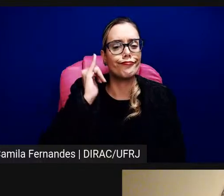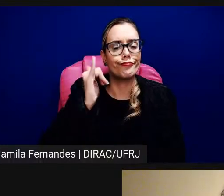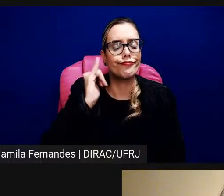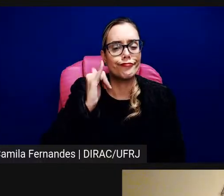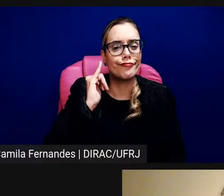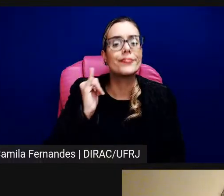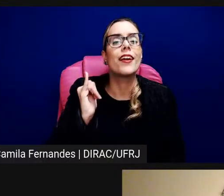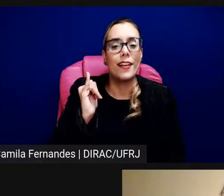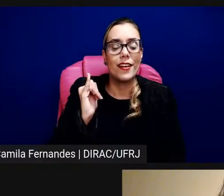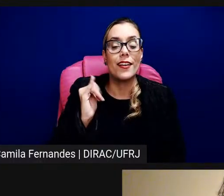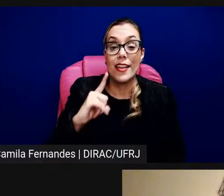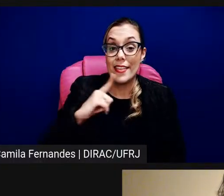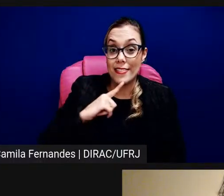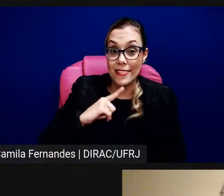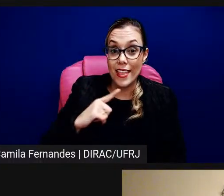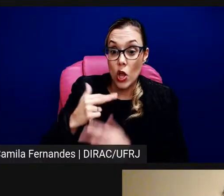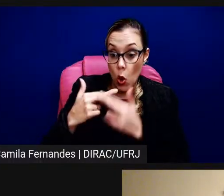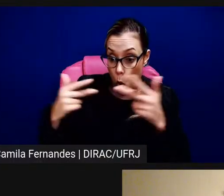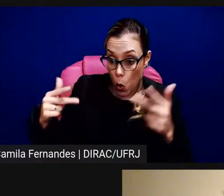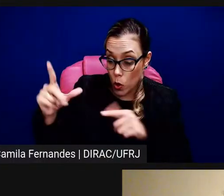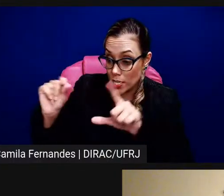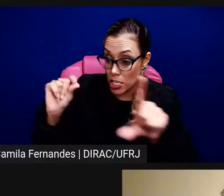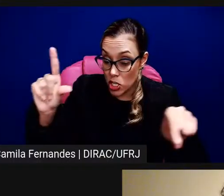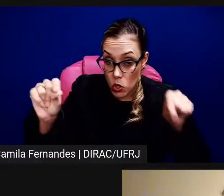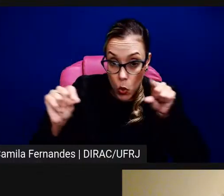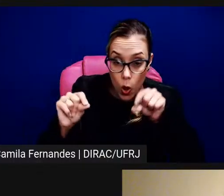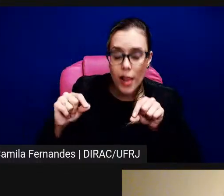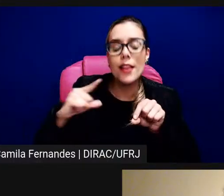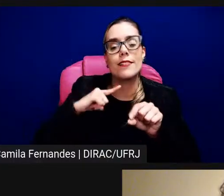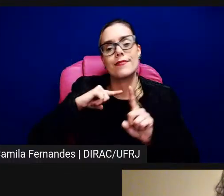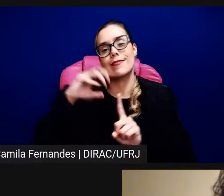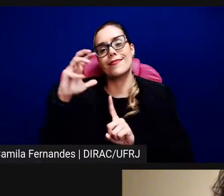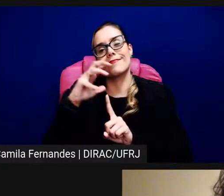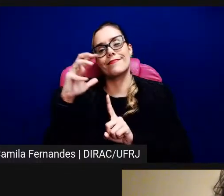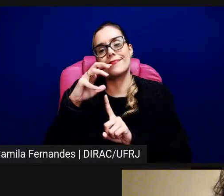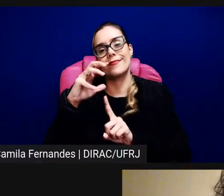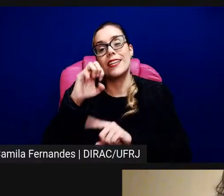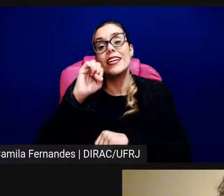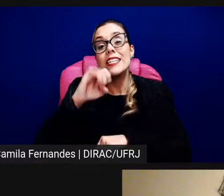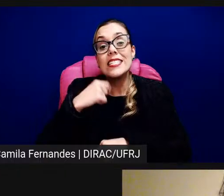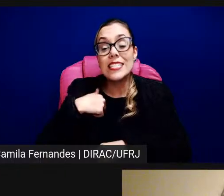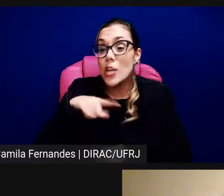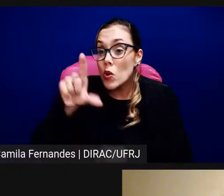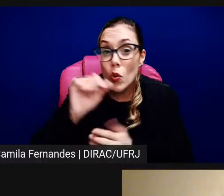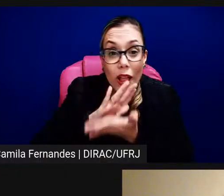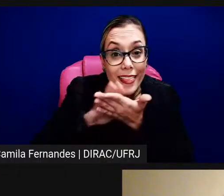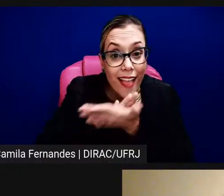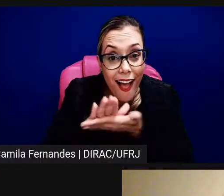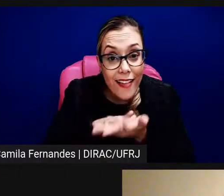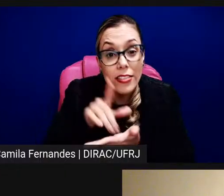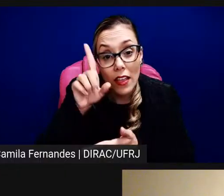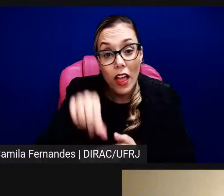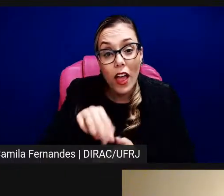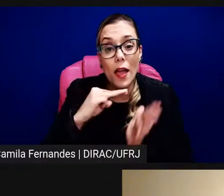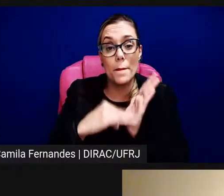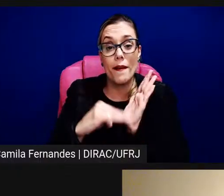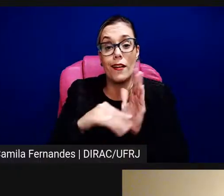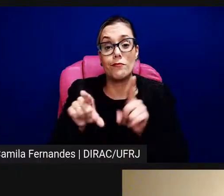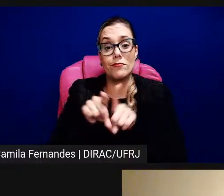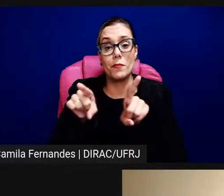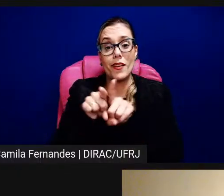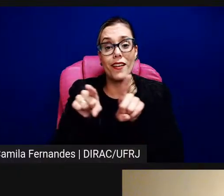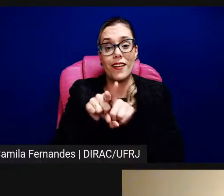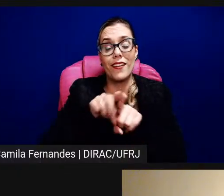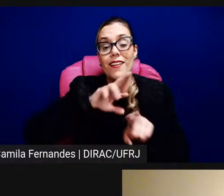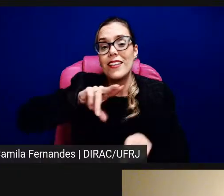cada coisa é escolhida, então, exatamente, não escolher é uma metodologia, não é um dado aleatório, né, então eu acho isso